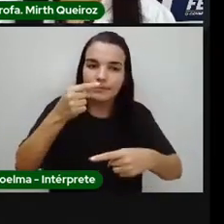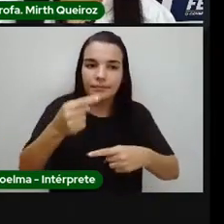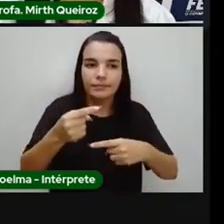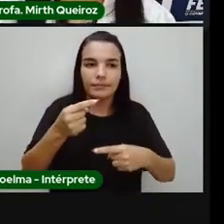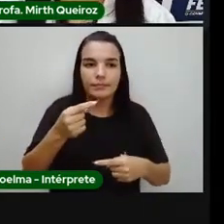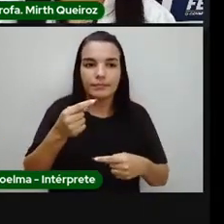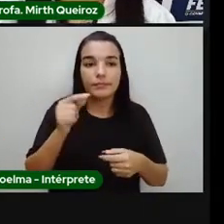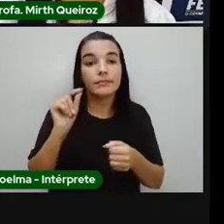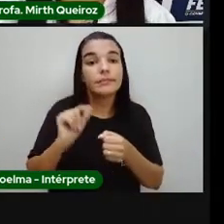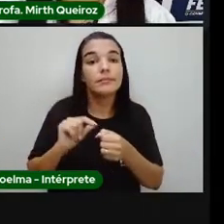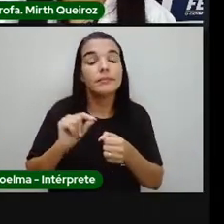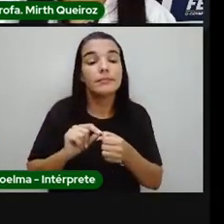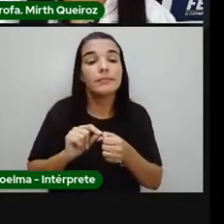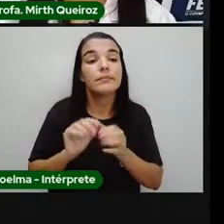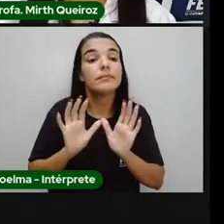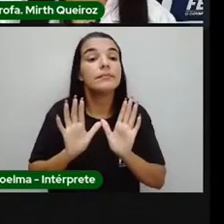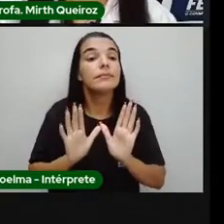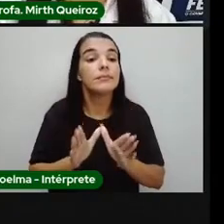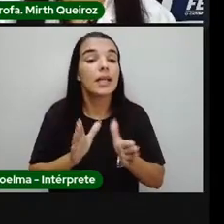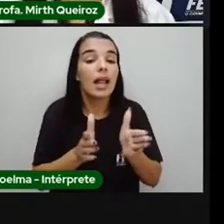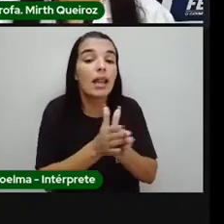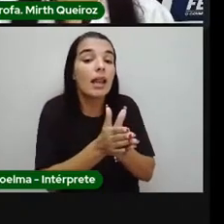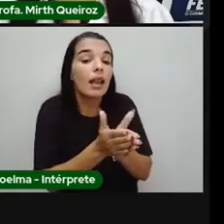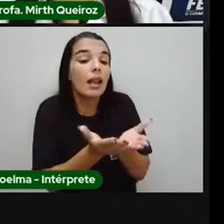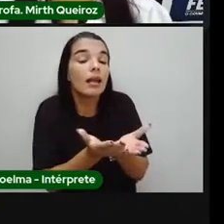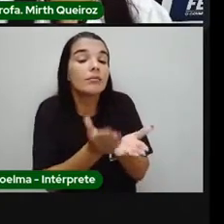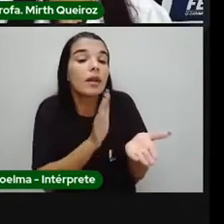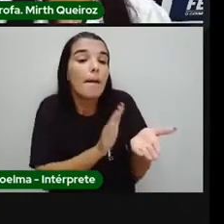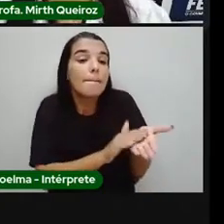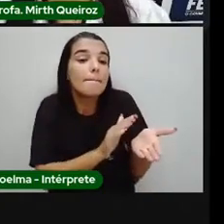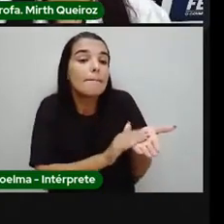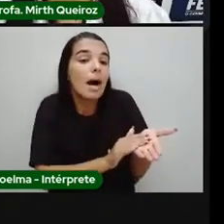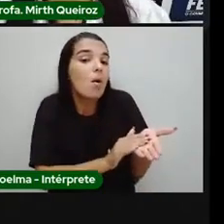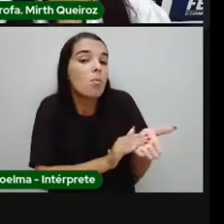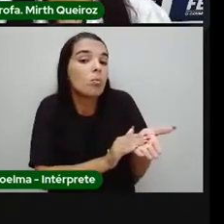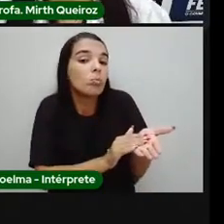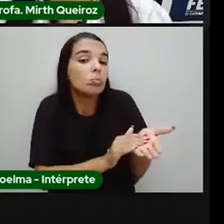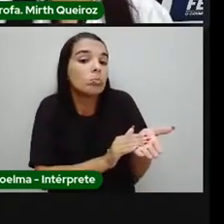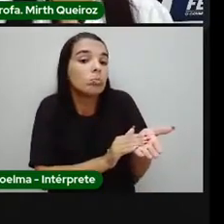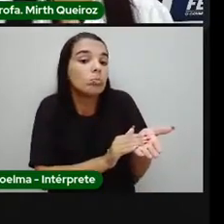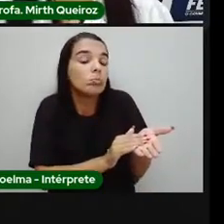o que nós vamos fazer quando a gente já estiver com livros em nossas mãos?